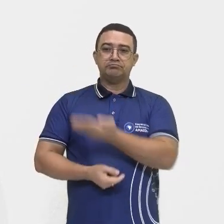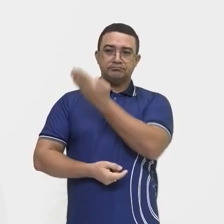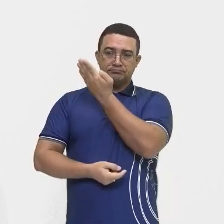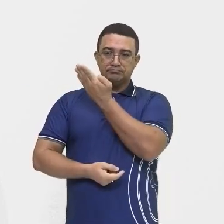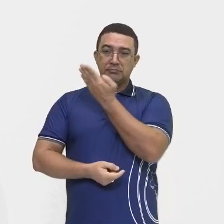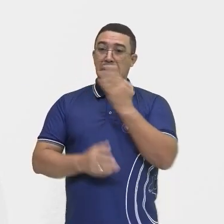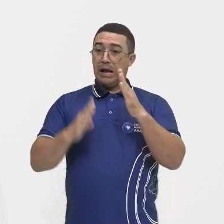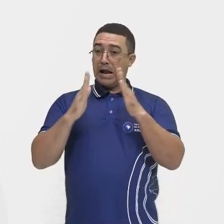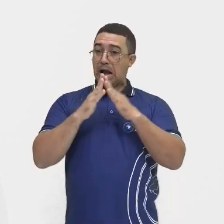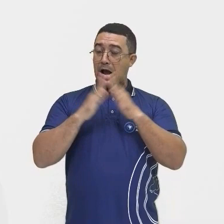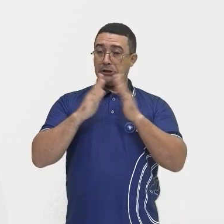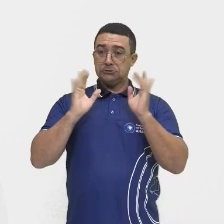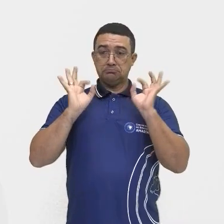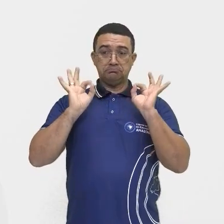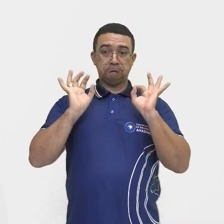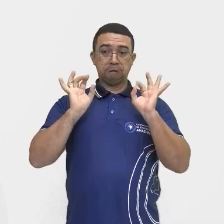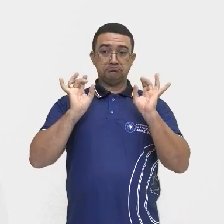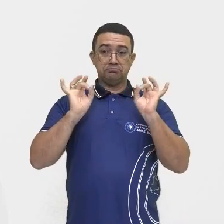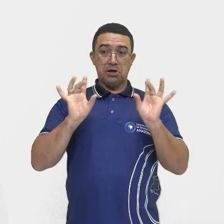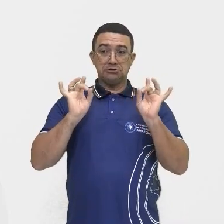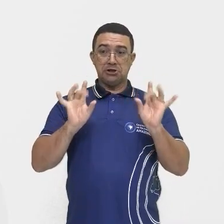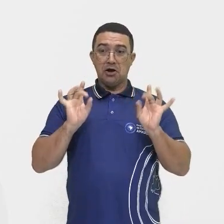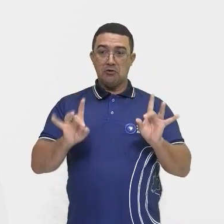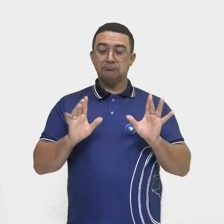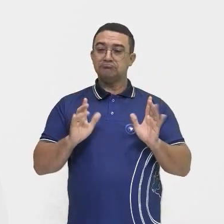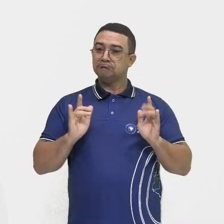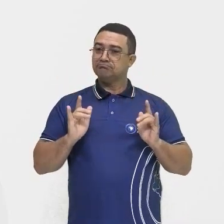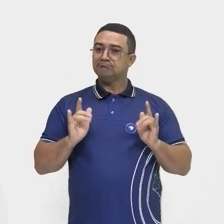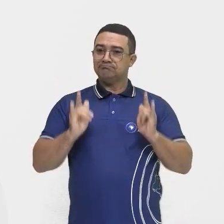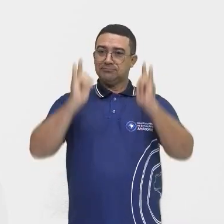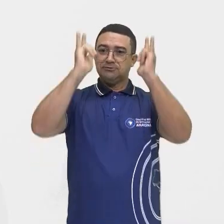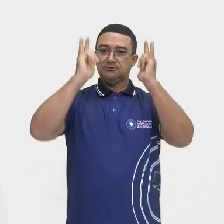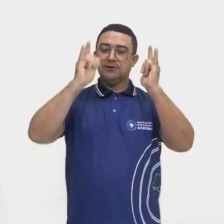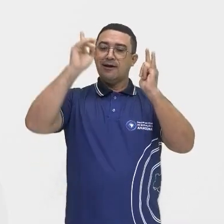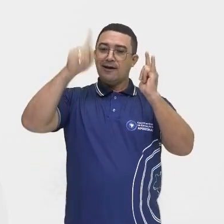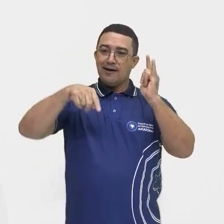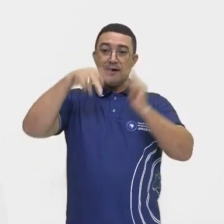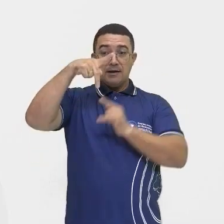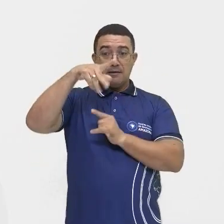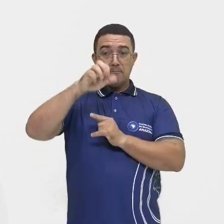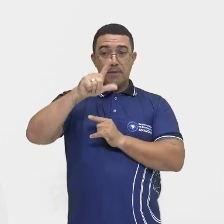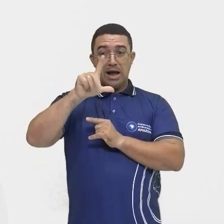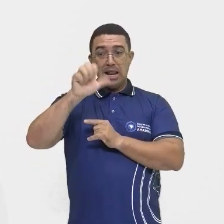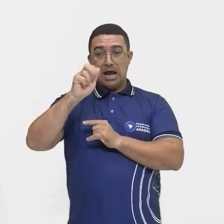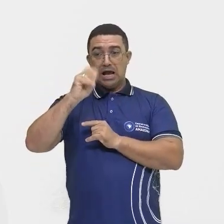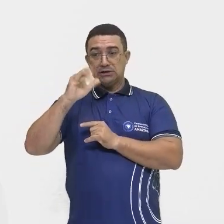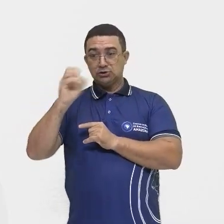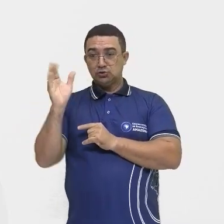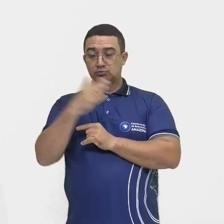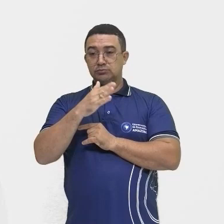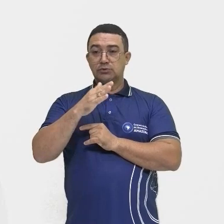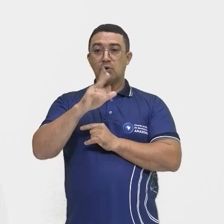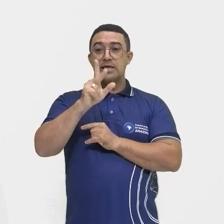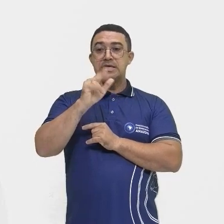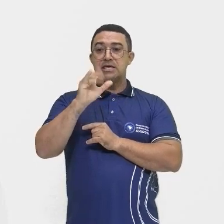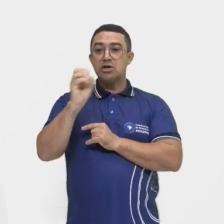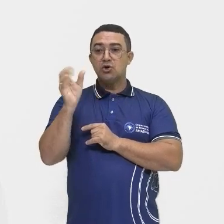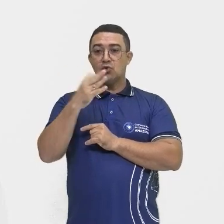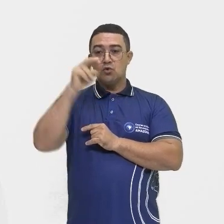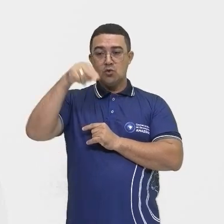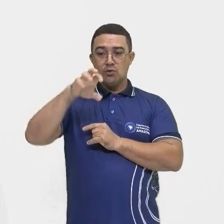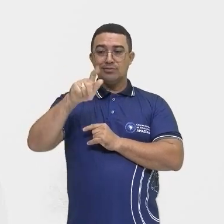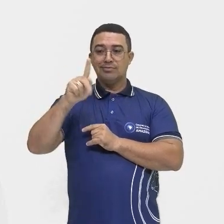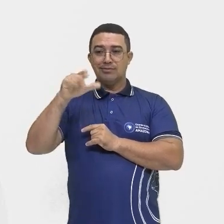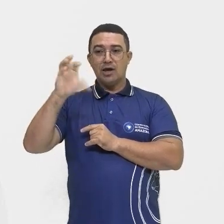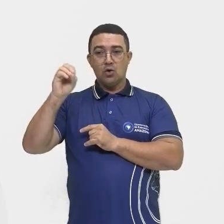imagem. Aí nós temos o Centro Cultural Palácio Rio Negro, que durante muito tempo ele serviu de